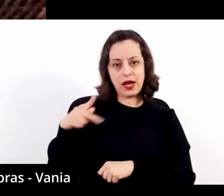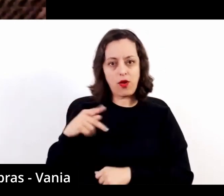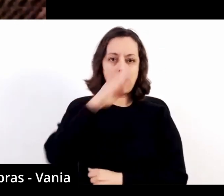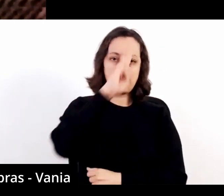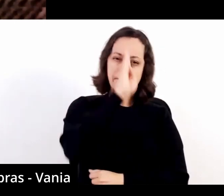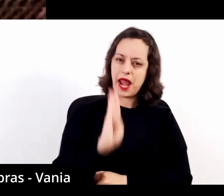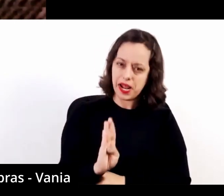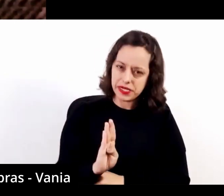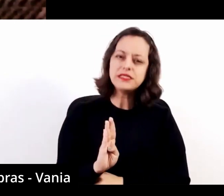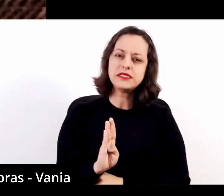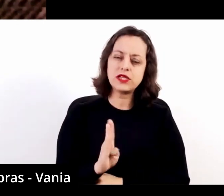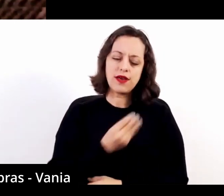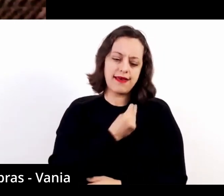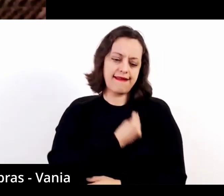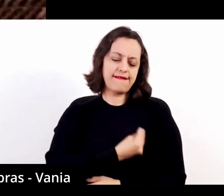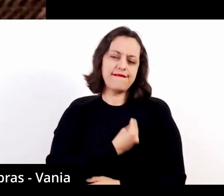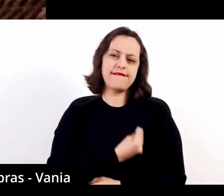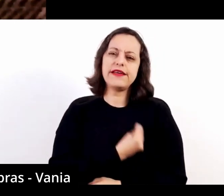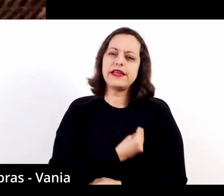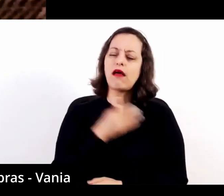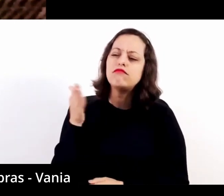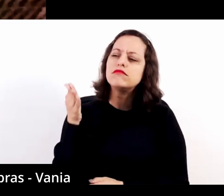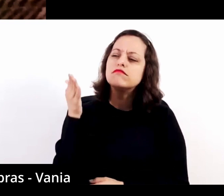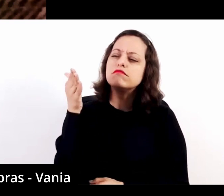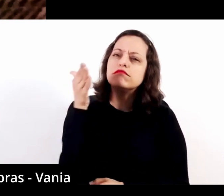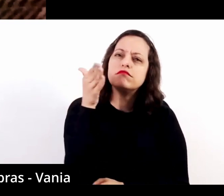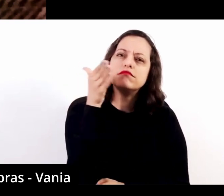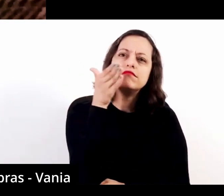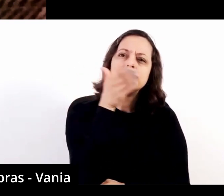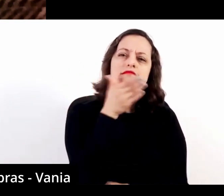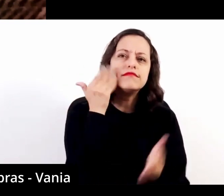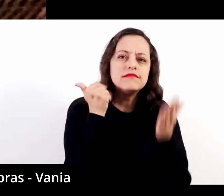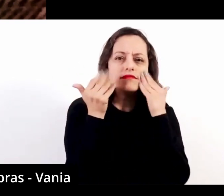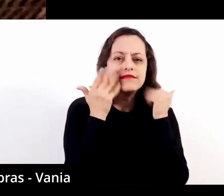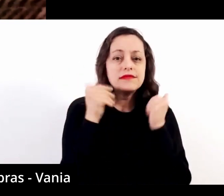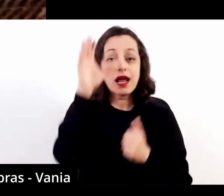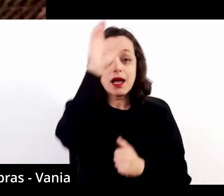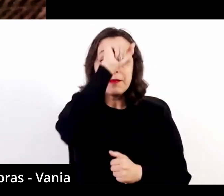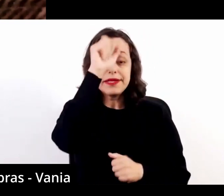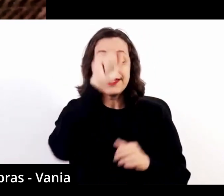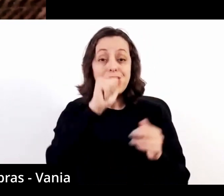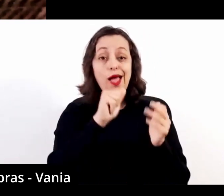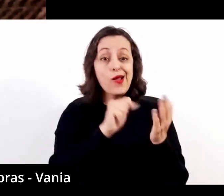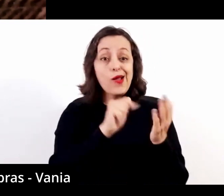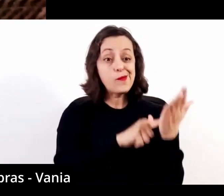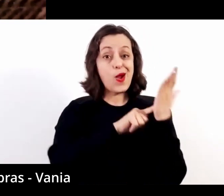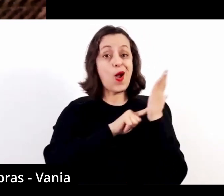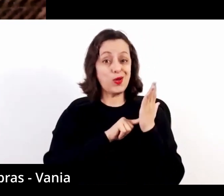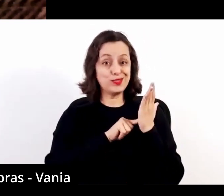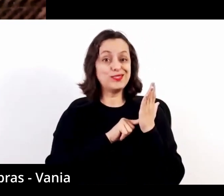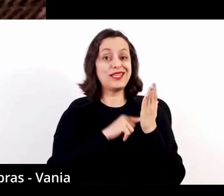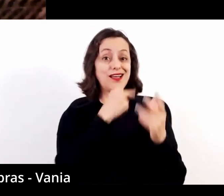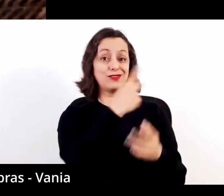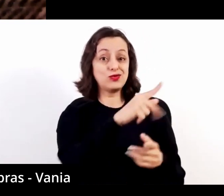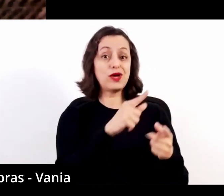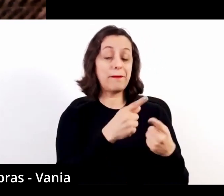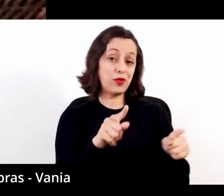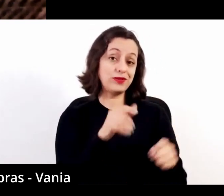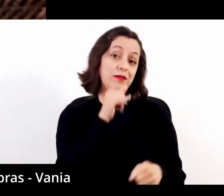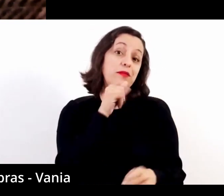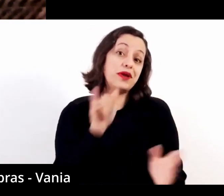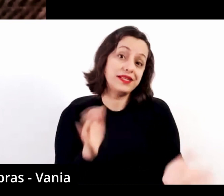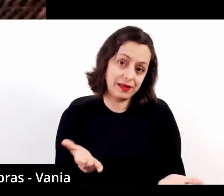quais ele passou. É realmente uma vida bastante profunda, que vai nos revelando, através da música, que o sonho na